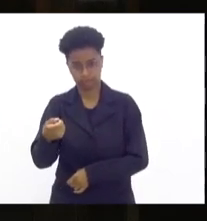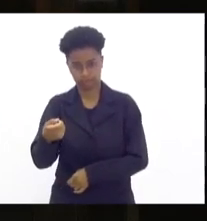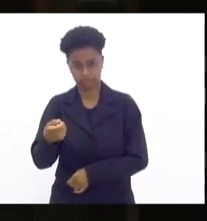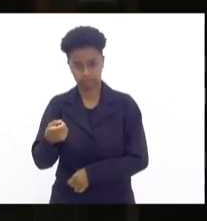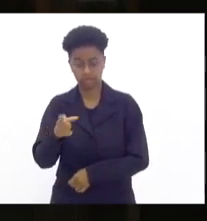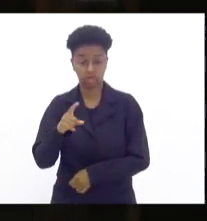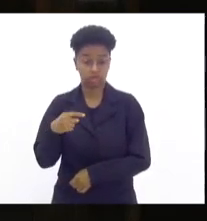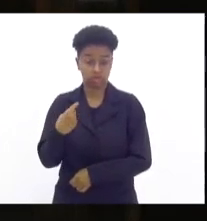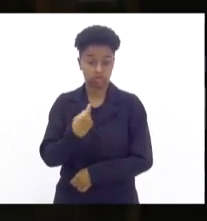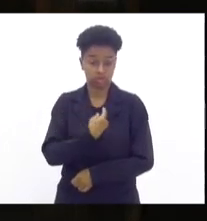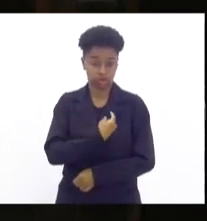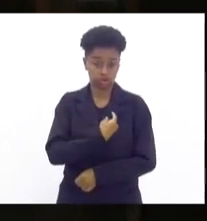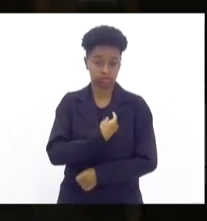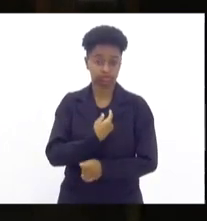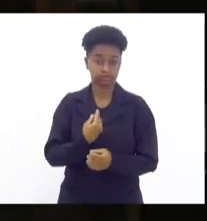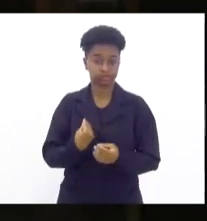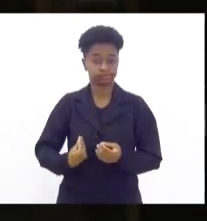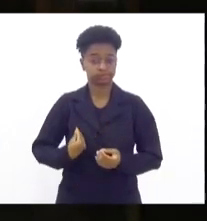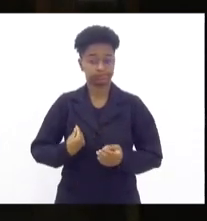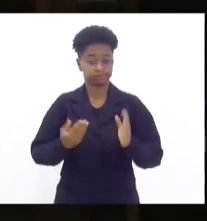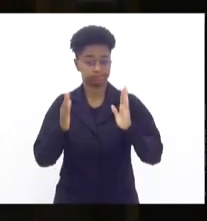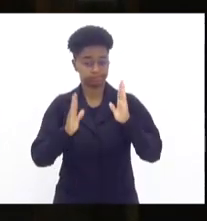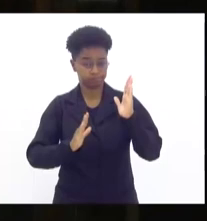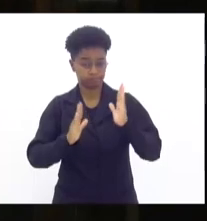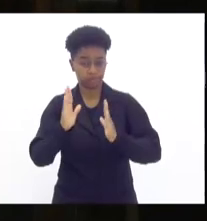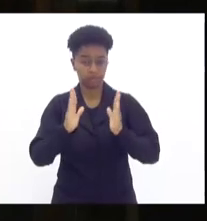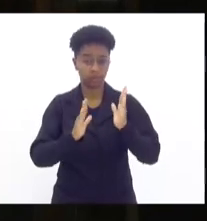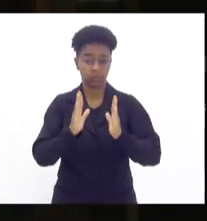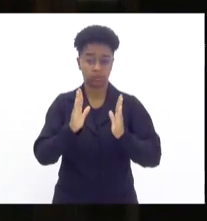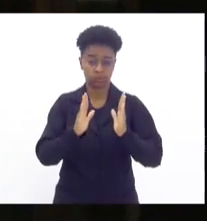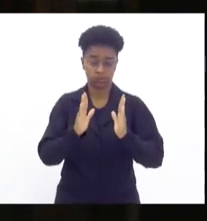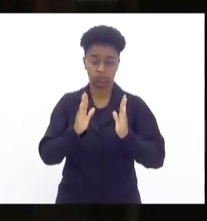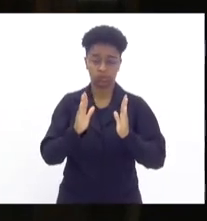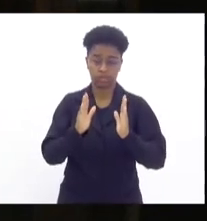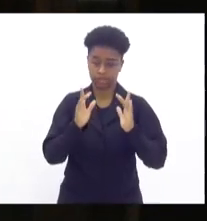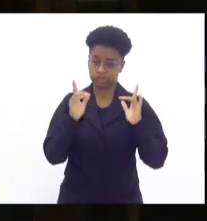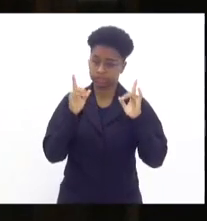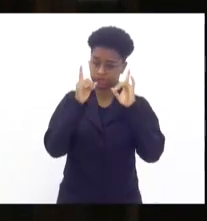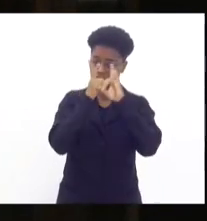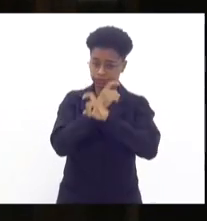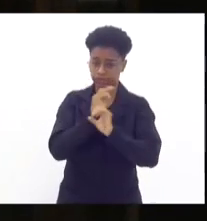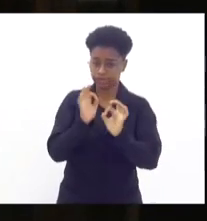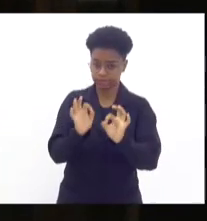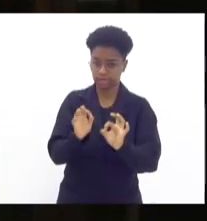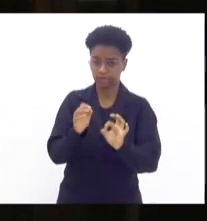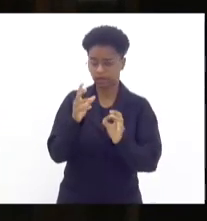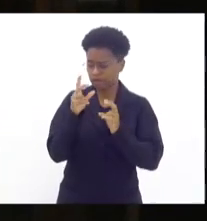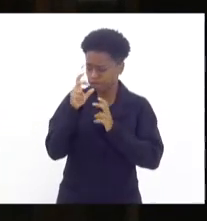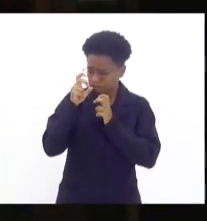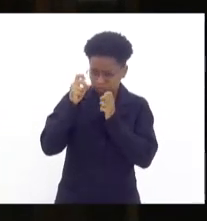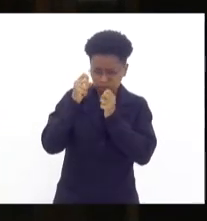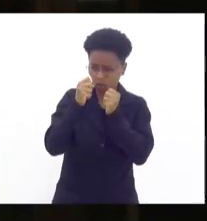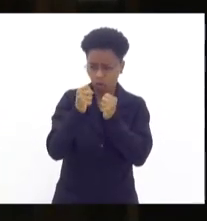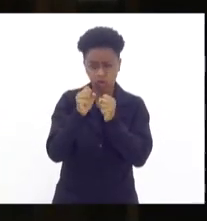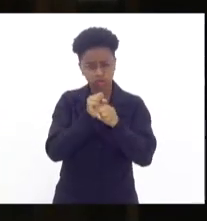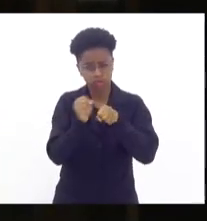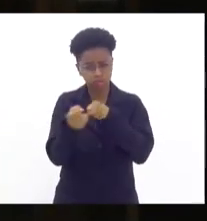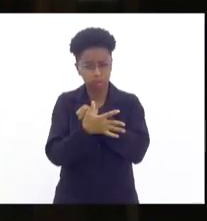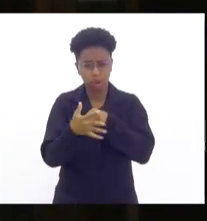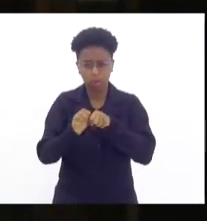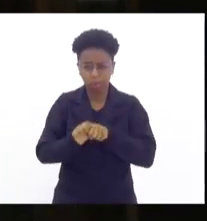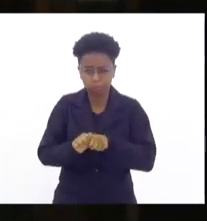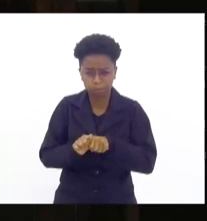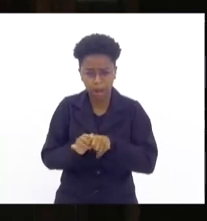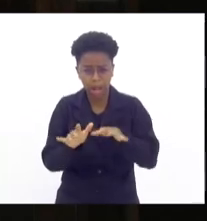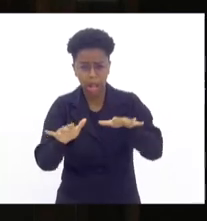por um período muito negro, que foi a época forte da pandemia do COVID, e